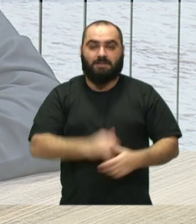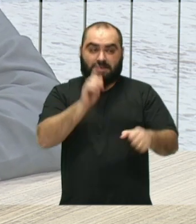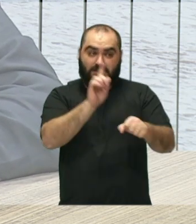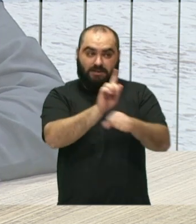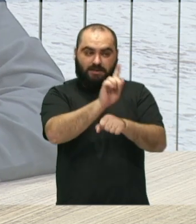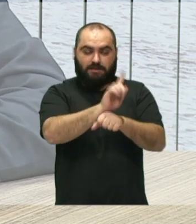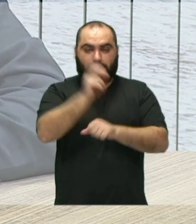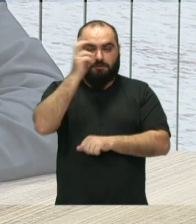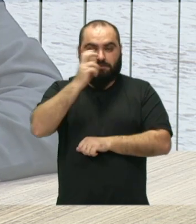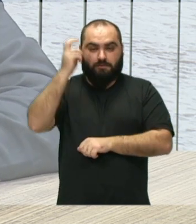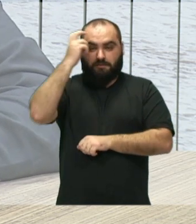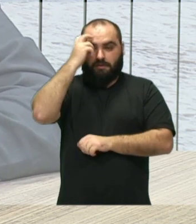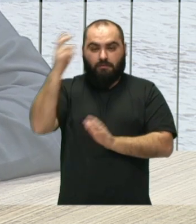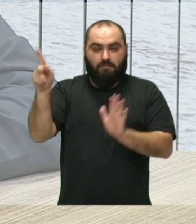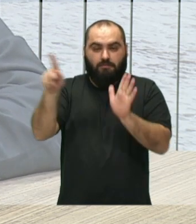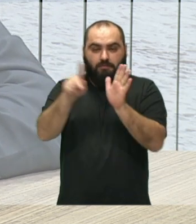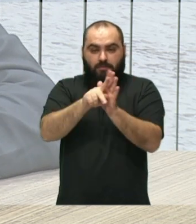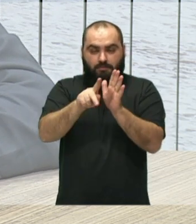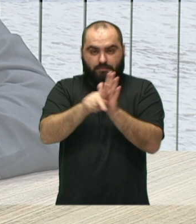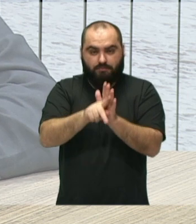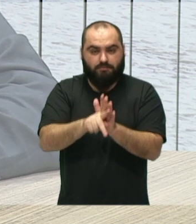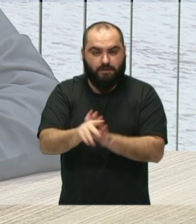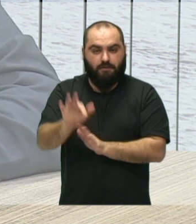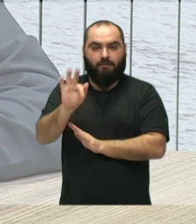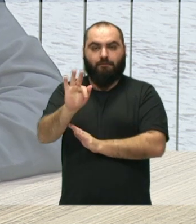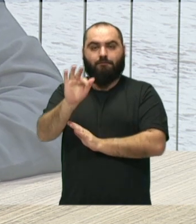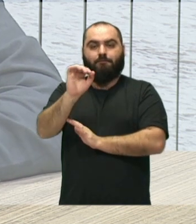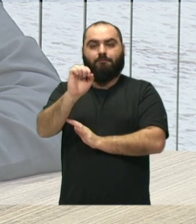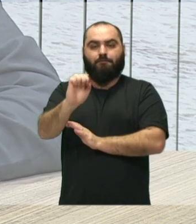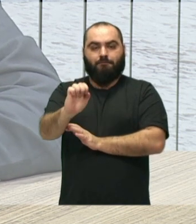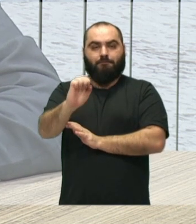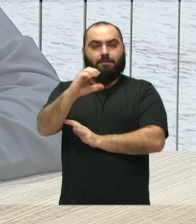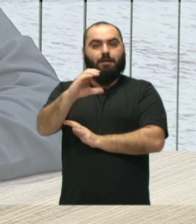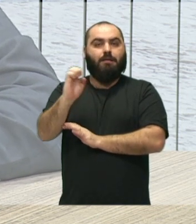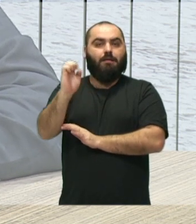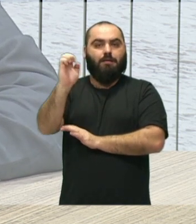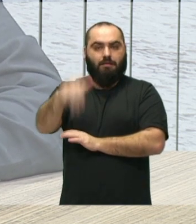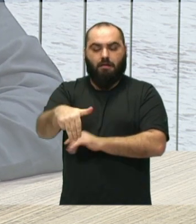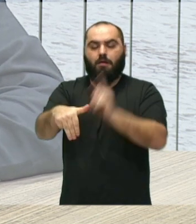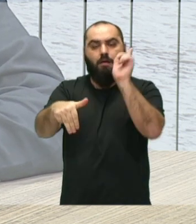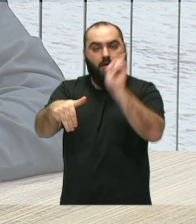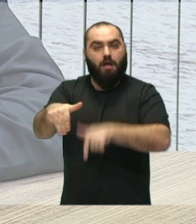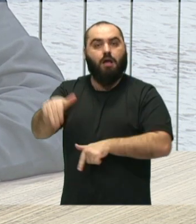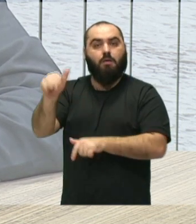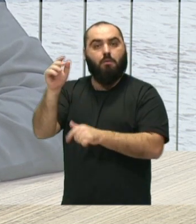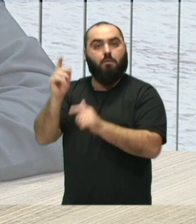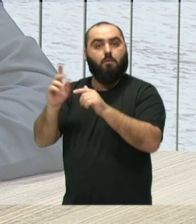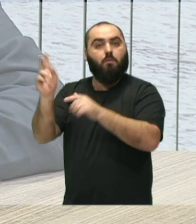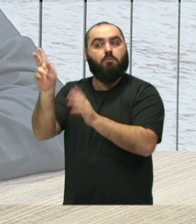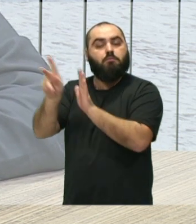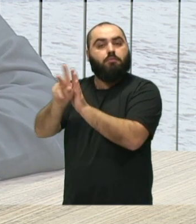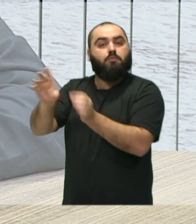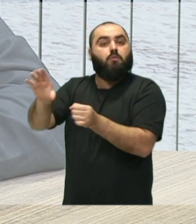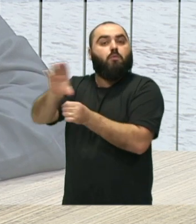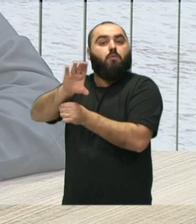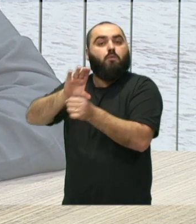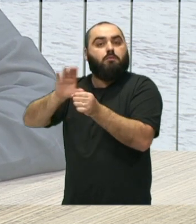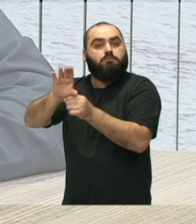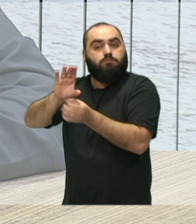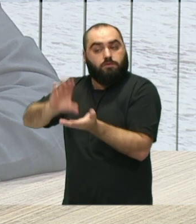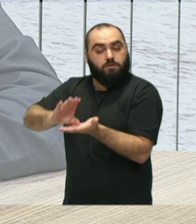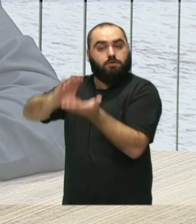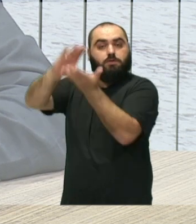pela FECAM, por meio do Congesque, que é o Conselho de Gestores Municipais de Cultura. E ele